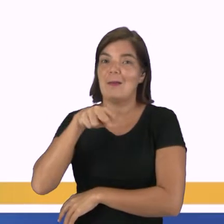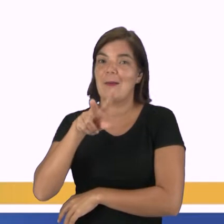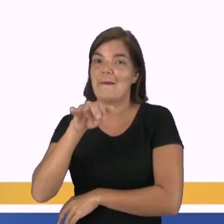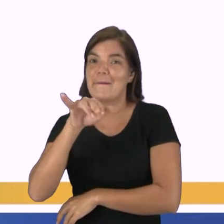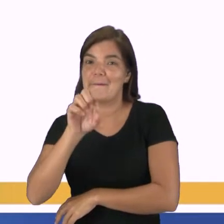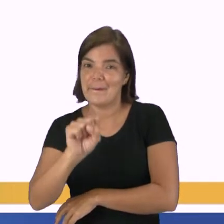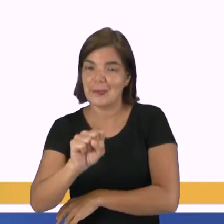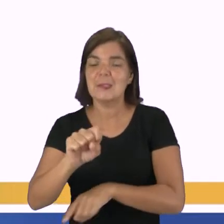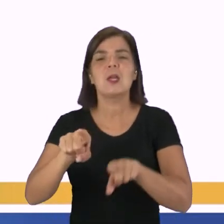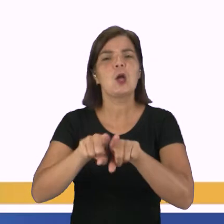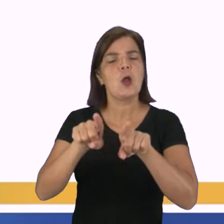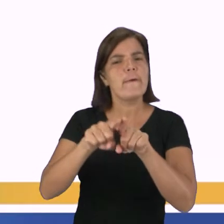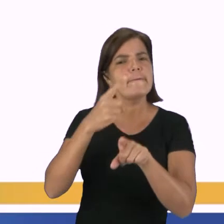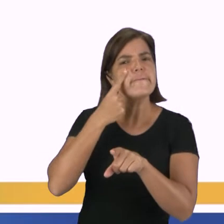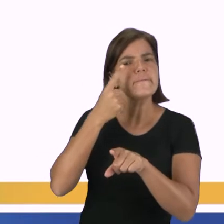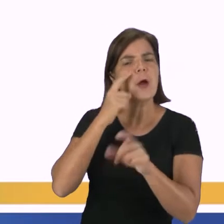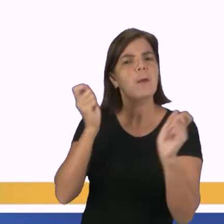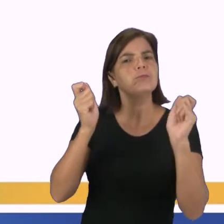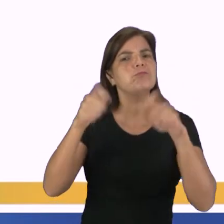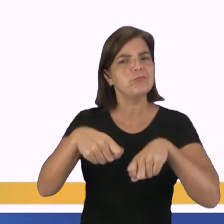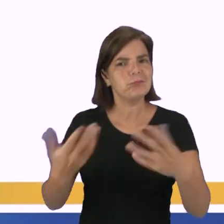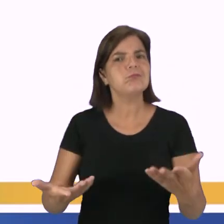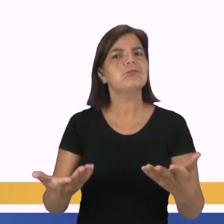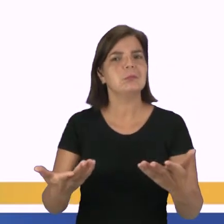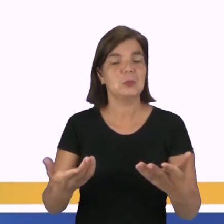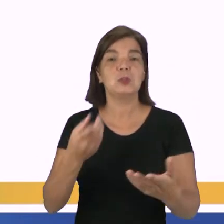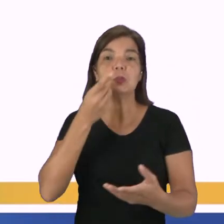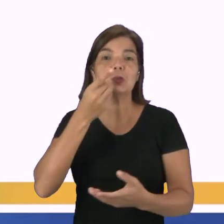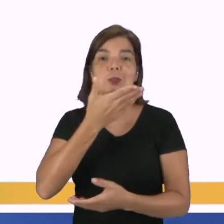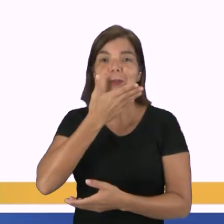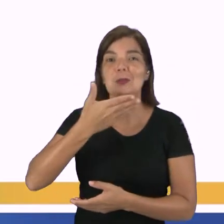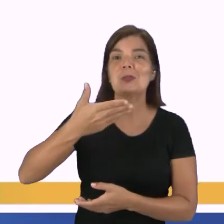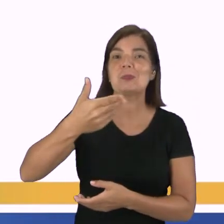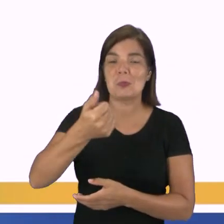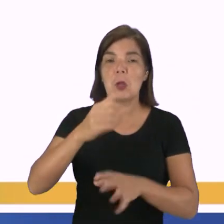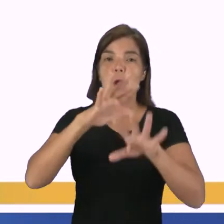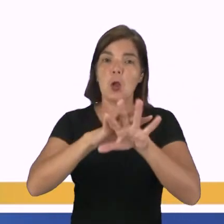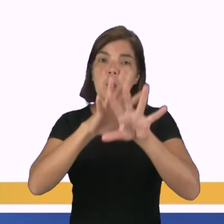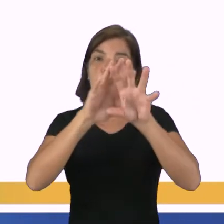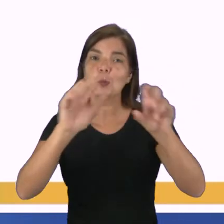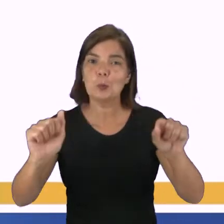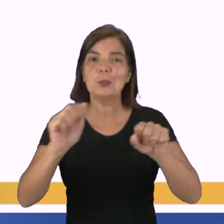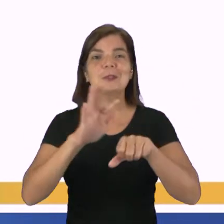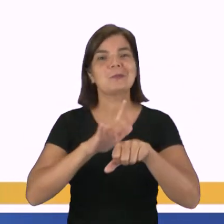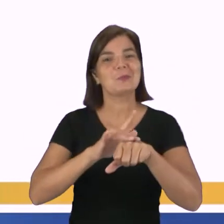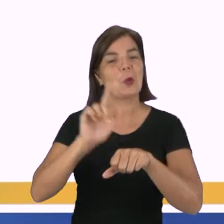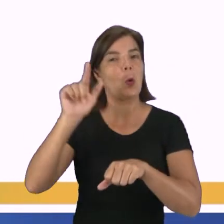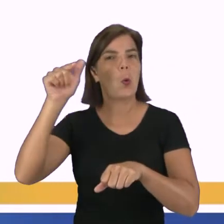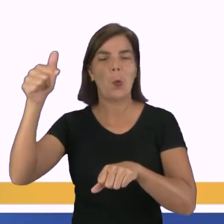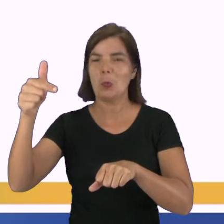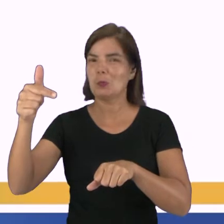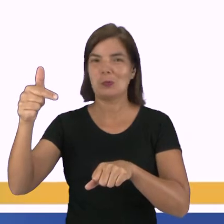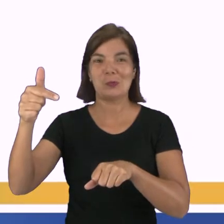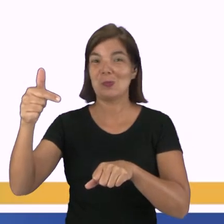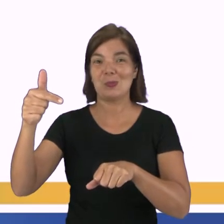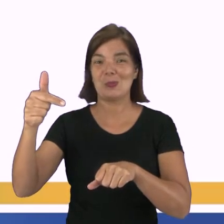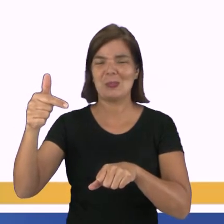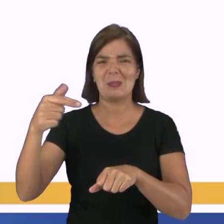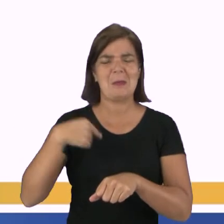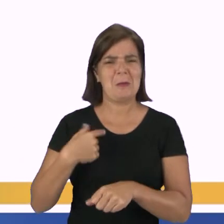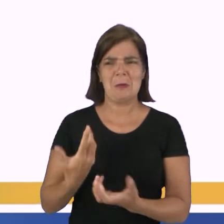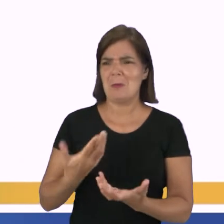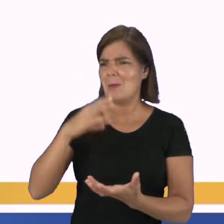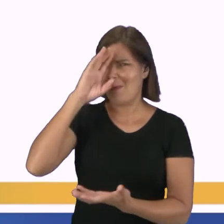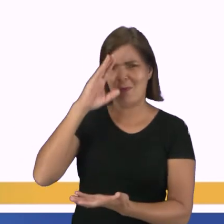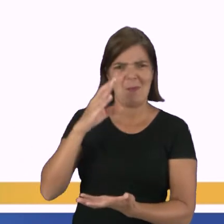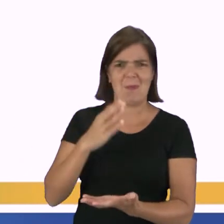da Anvisa, visualizando a possibilidade de dias melhores e cura para a doença, outros, não poucos, alegam que